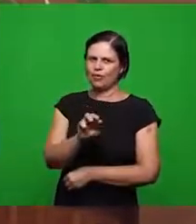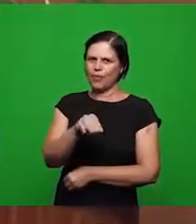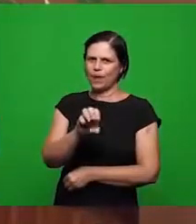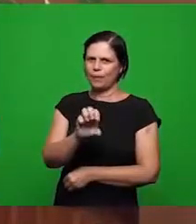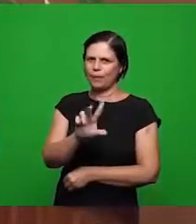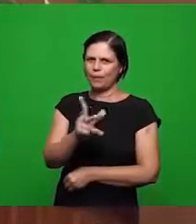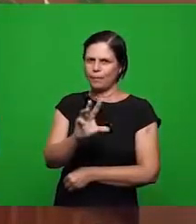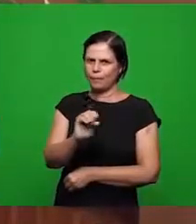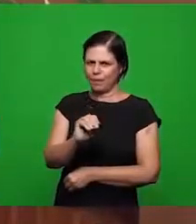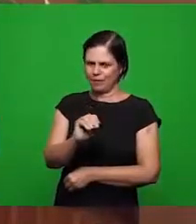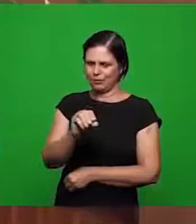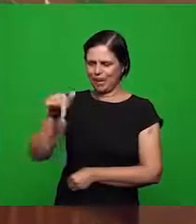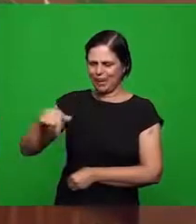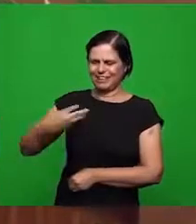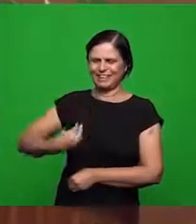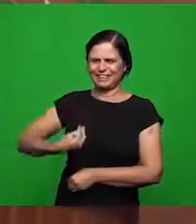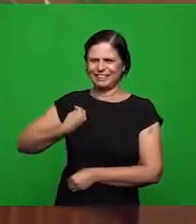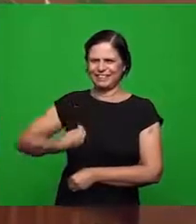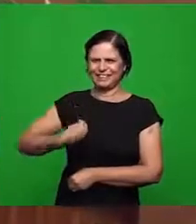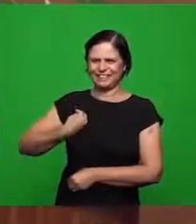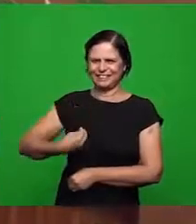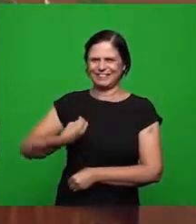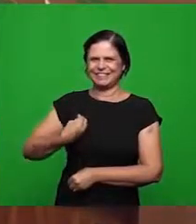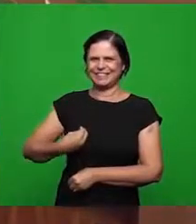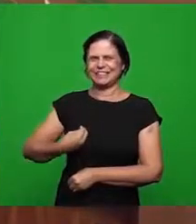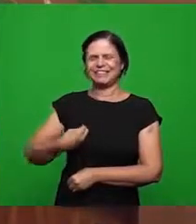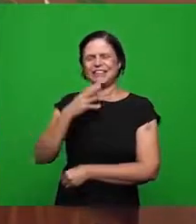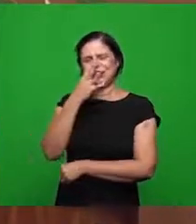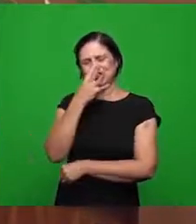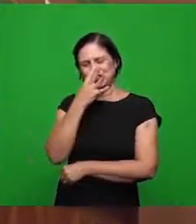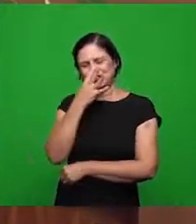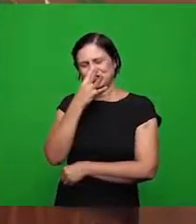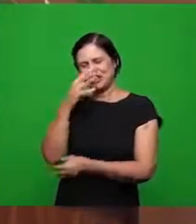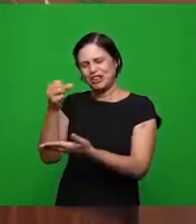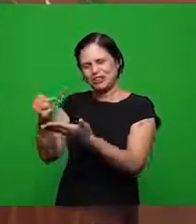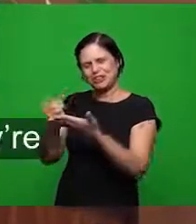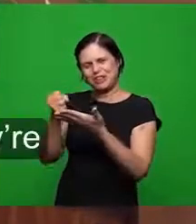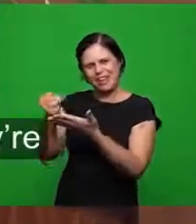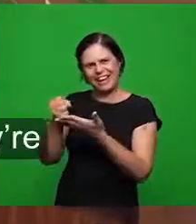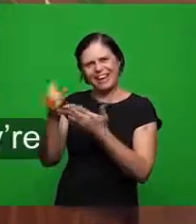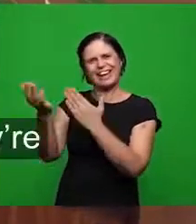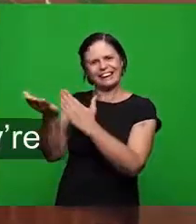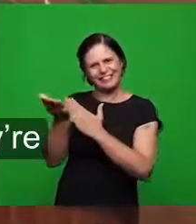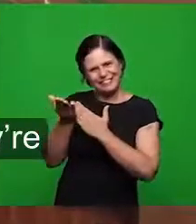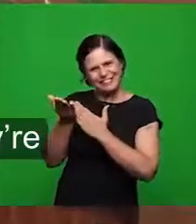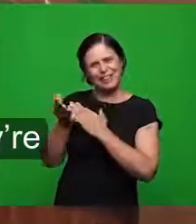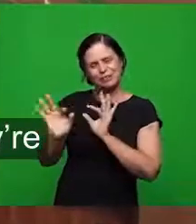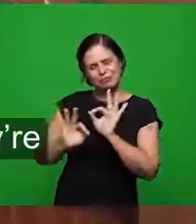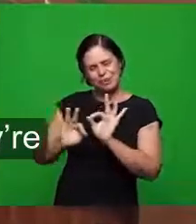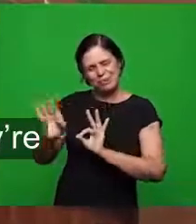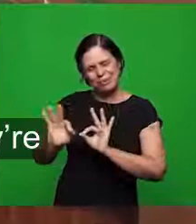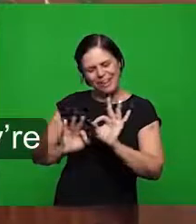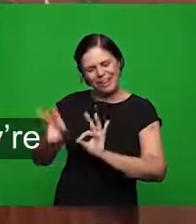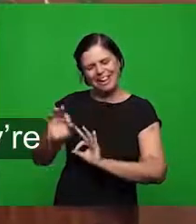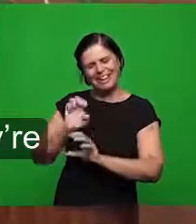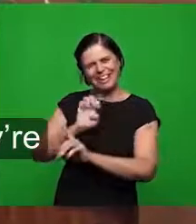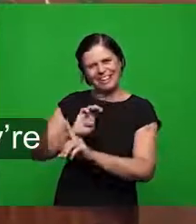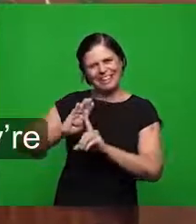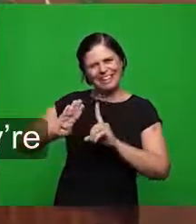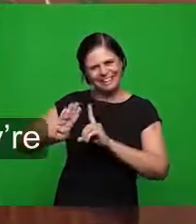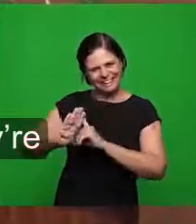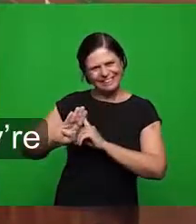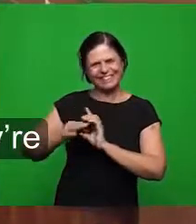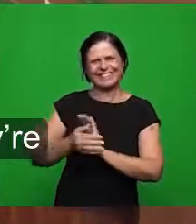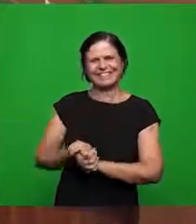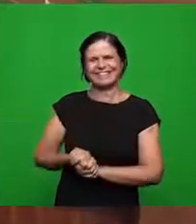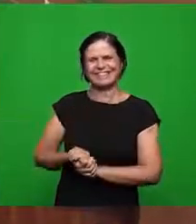presentes aqui nos assistiram nos auxiliaram na preparação da escola bíblica